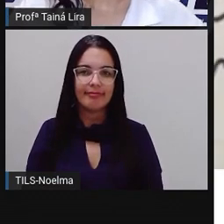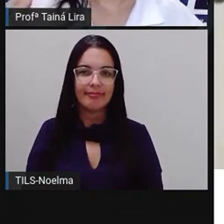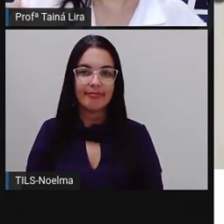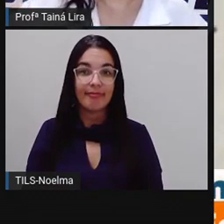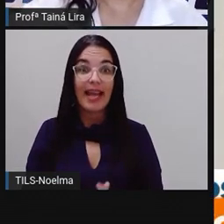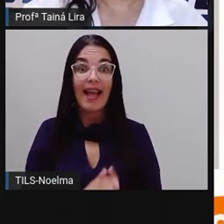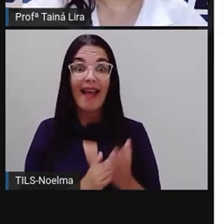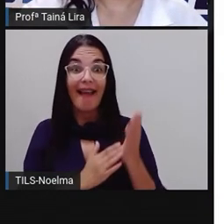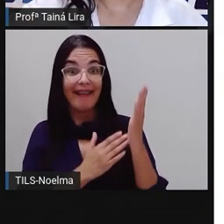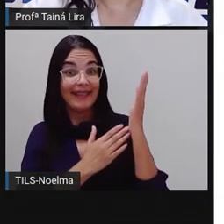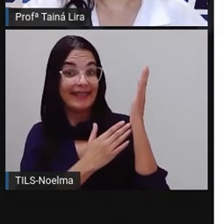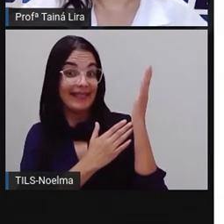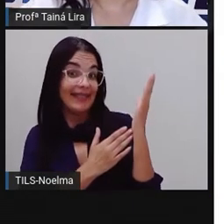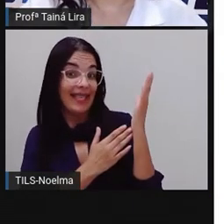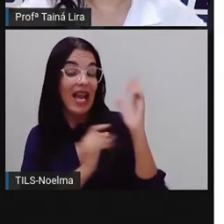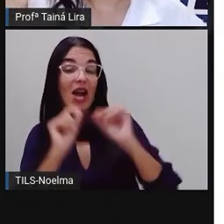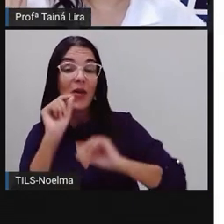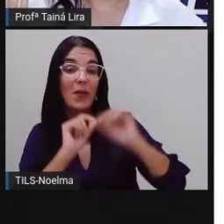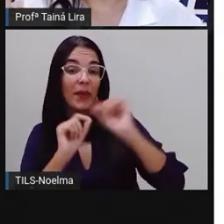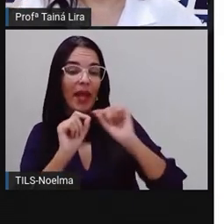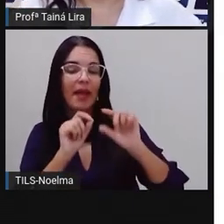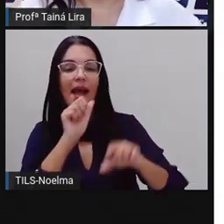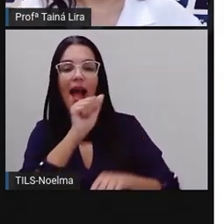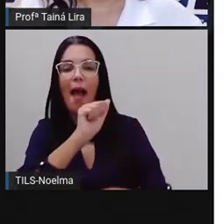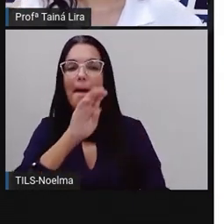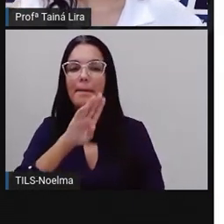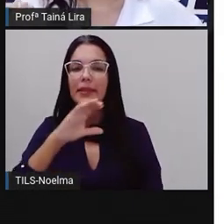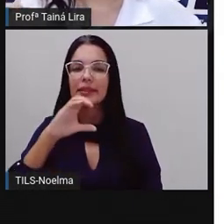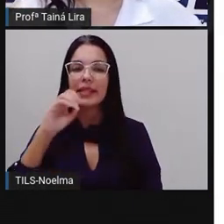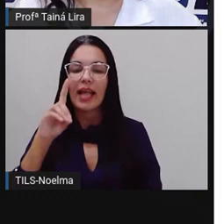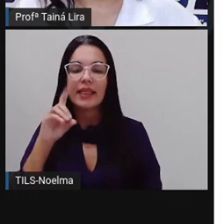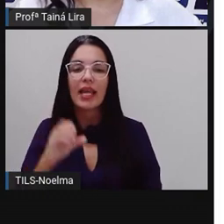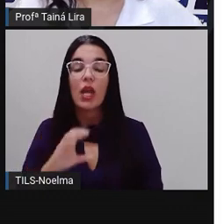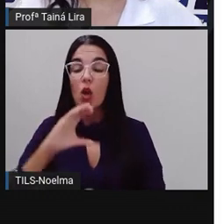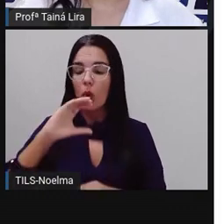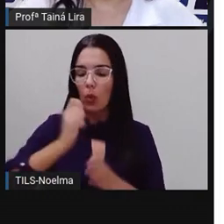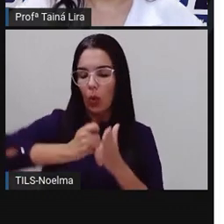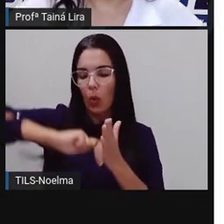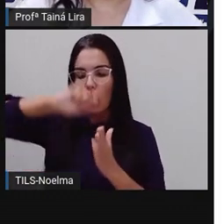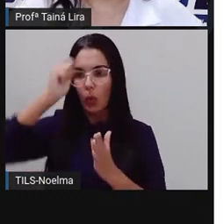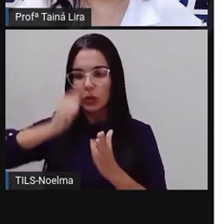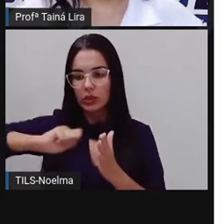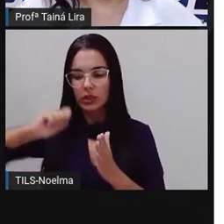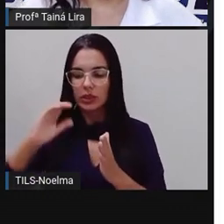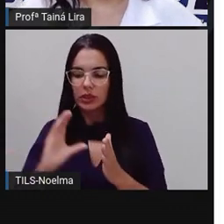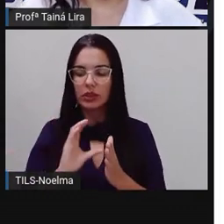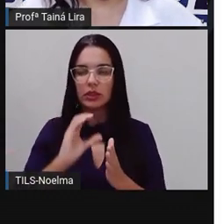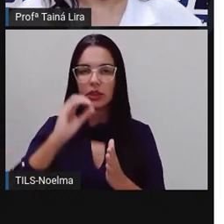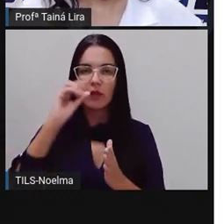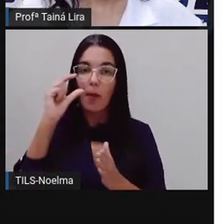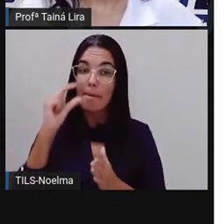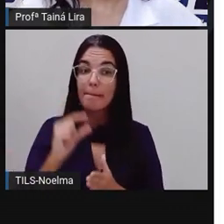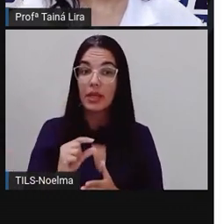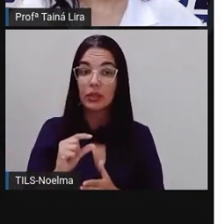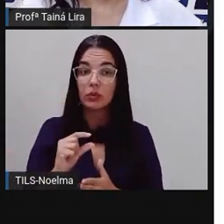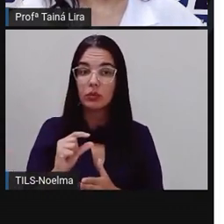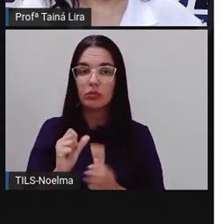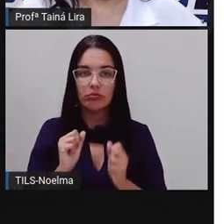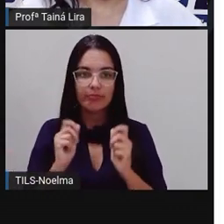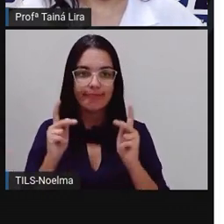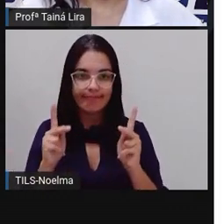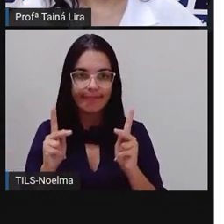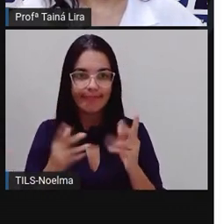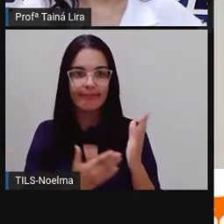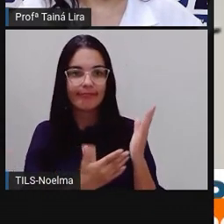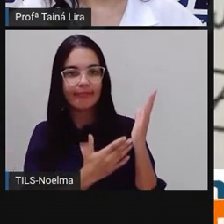Já esse aqui é o nosso alfabeto, cursivo, minúsculo, tá bom? Então, olha